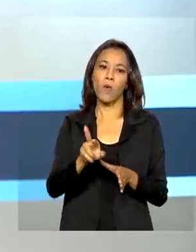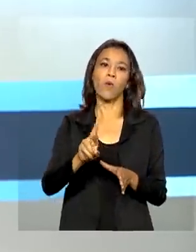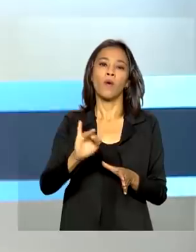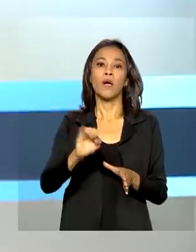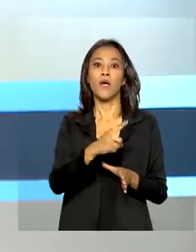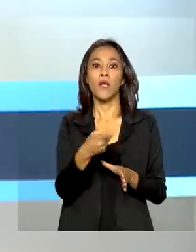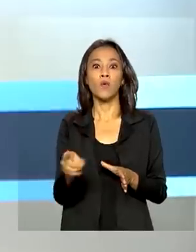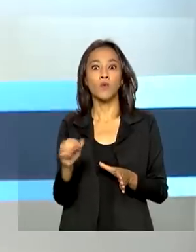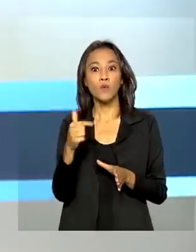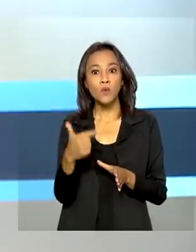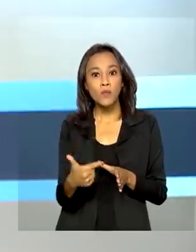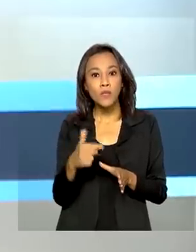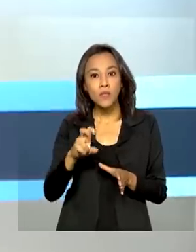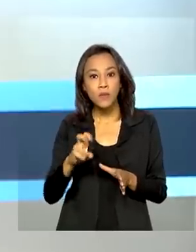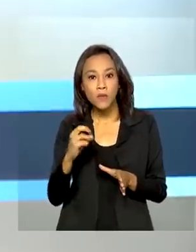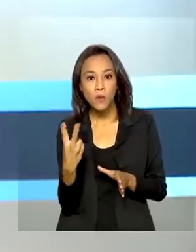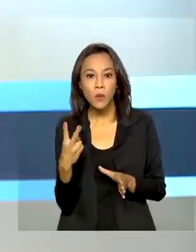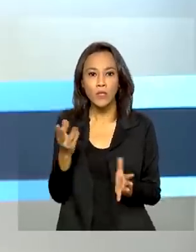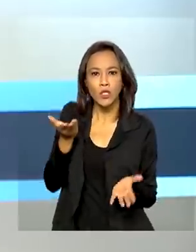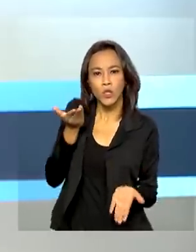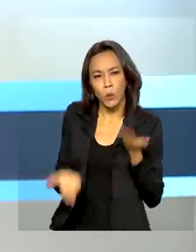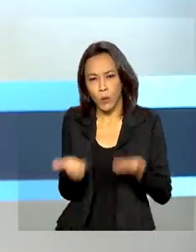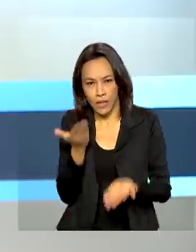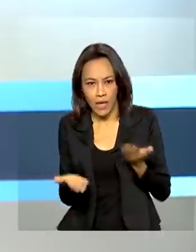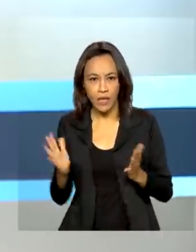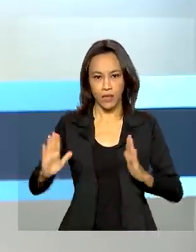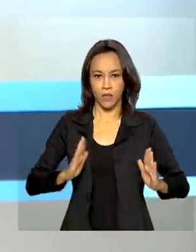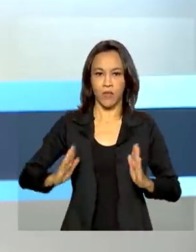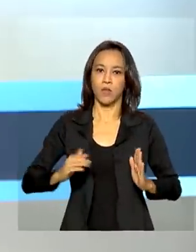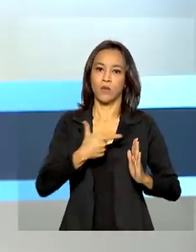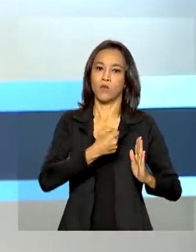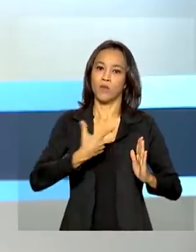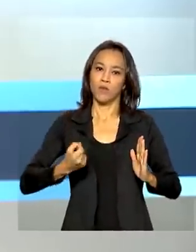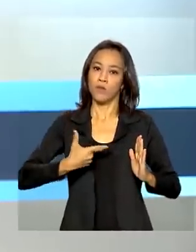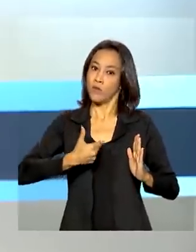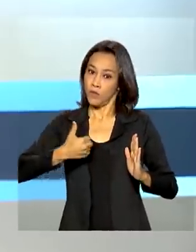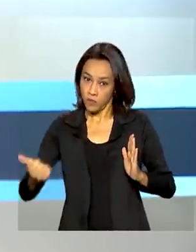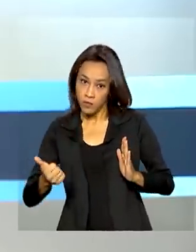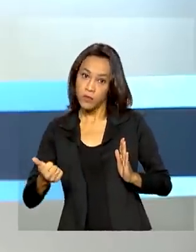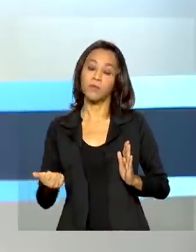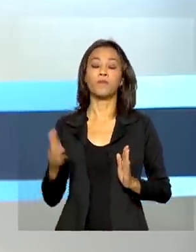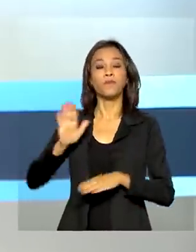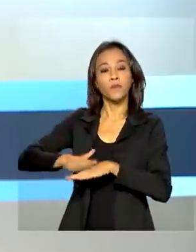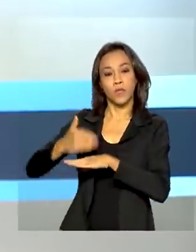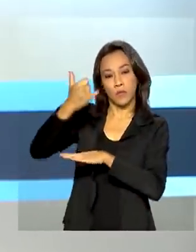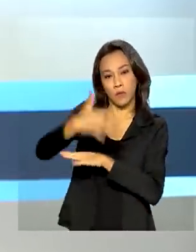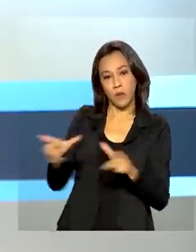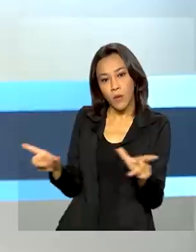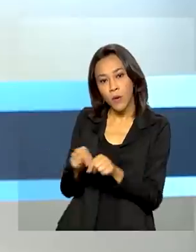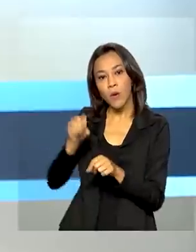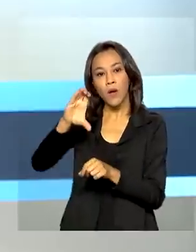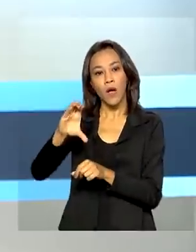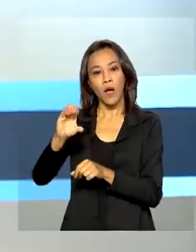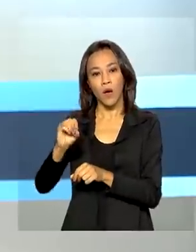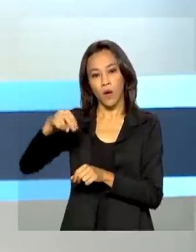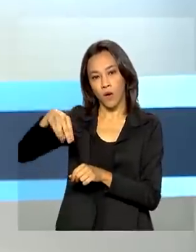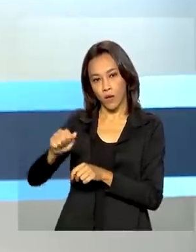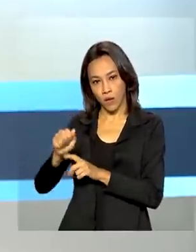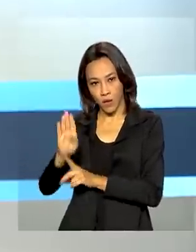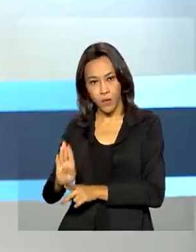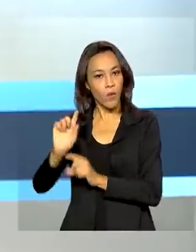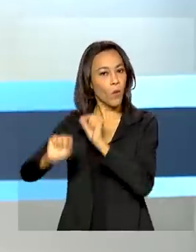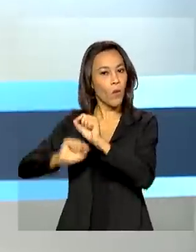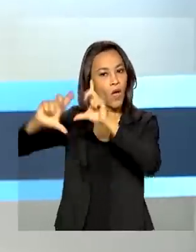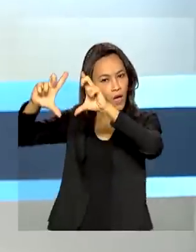de toneladas na safra 2020-2021. Segundo a Companhia Nacional de Abastecimento, a Conab, a estimativa é de